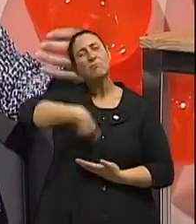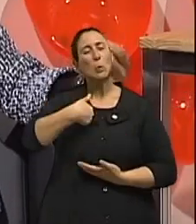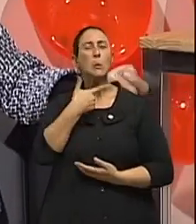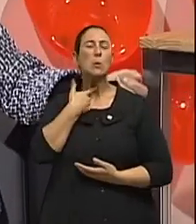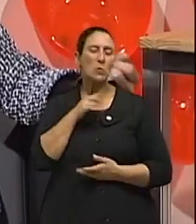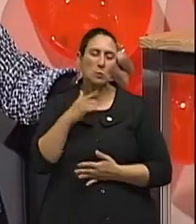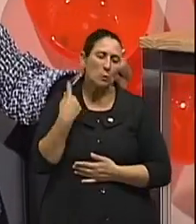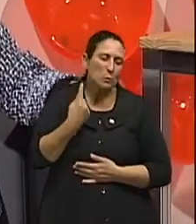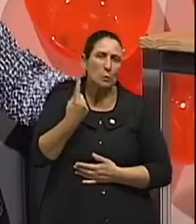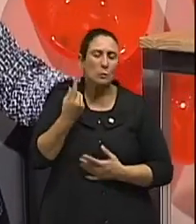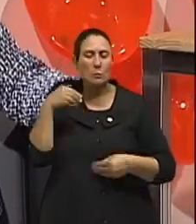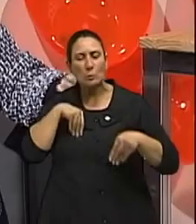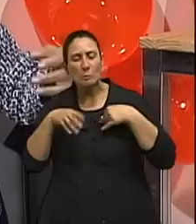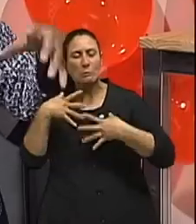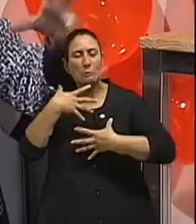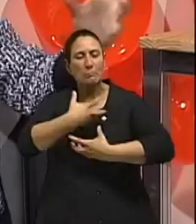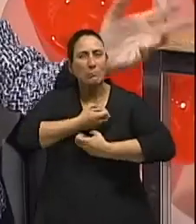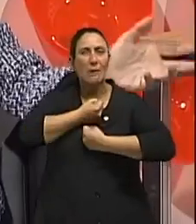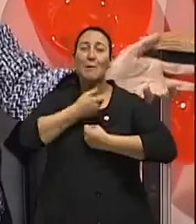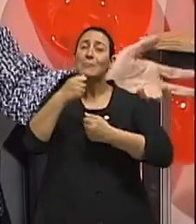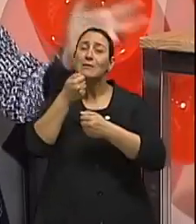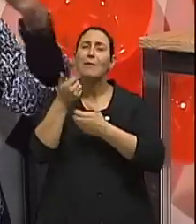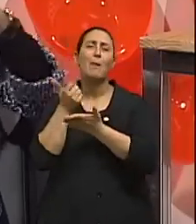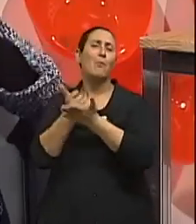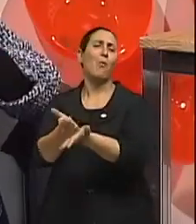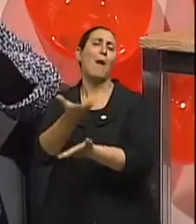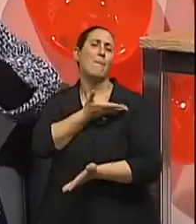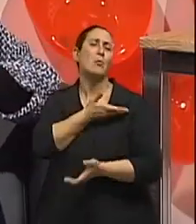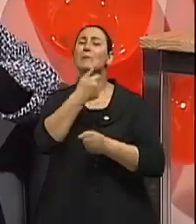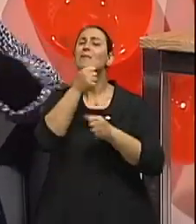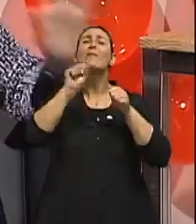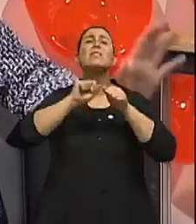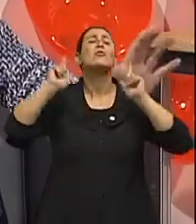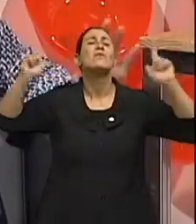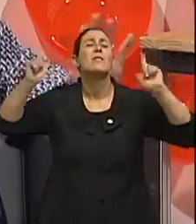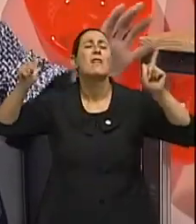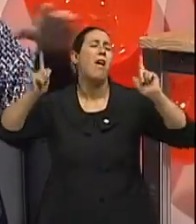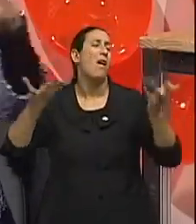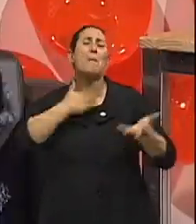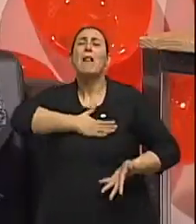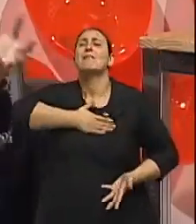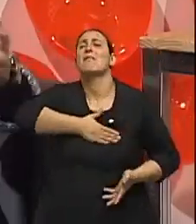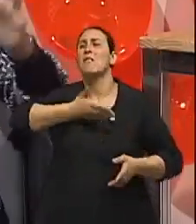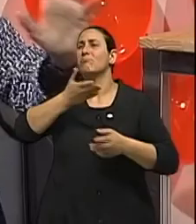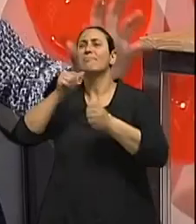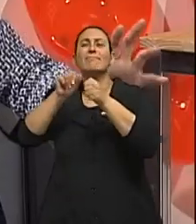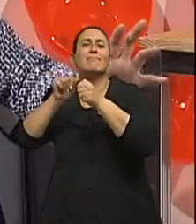Então, buscar esse apoio dos amigos, buscar um hobby, alguma coisa que a pessoa faça por mero prazer, não tem nenhuma